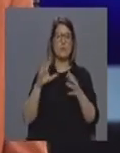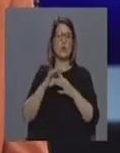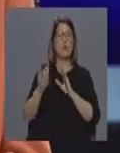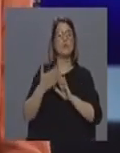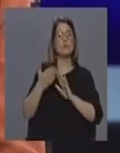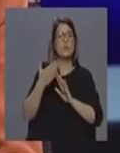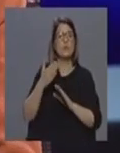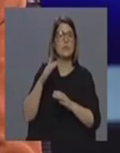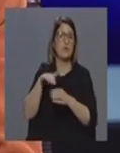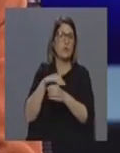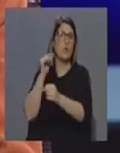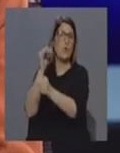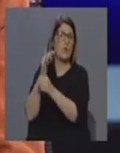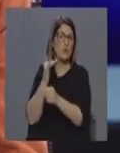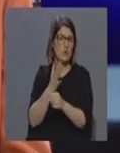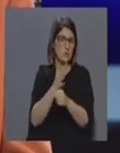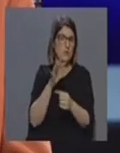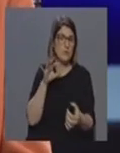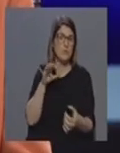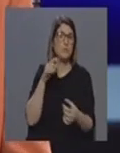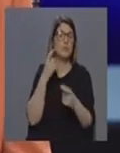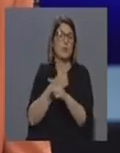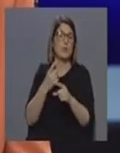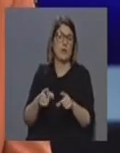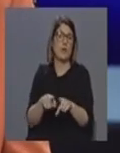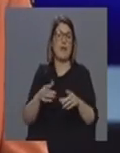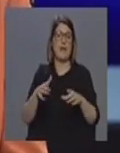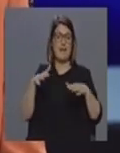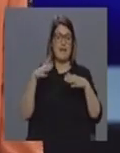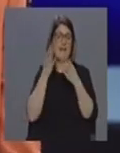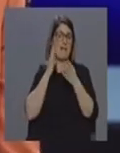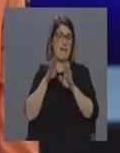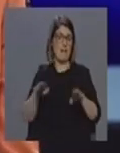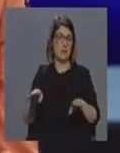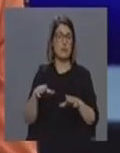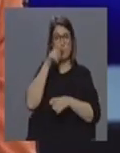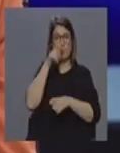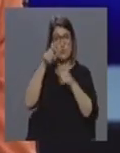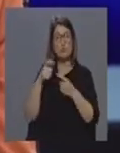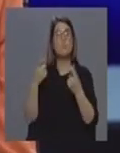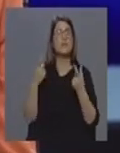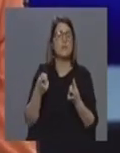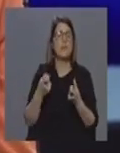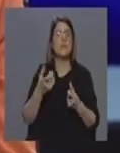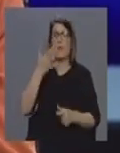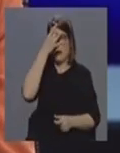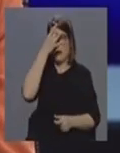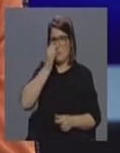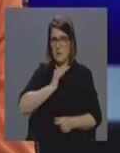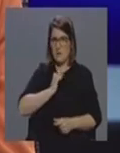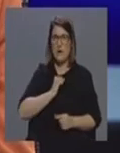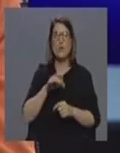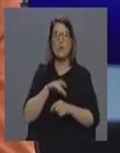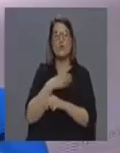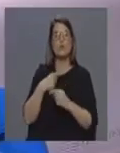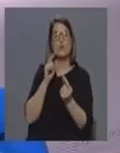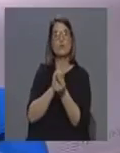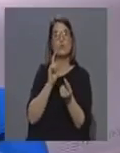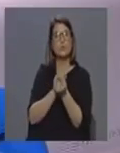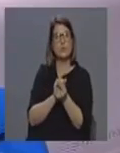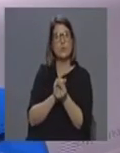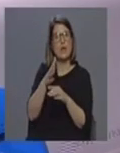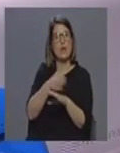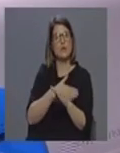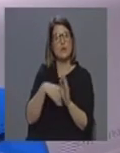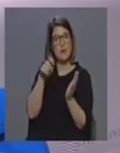os outros casos e até porque precisarmos dessas camas ou dos recursos humanos agora para já eu penso que as pessoas deveriam manter realmente as suas consultas programadas